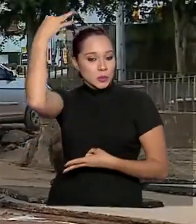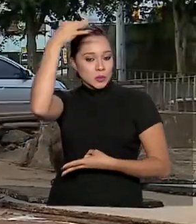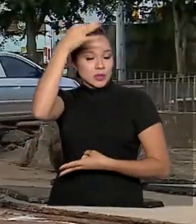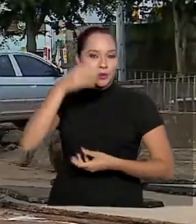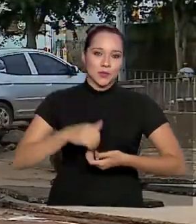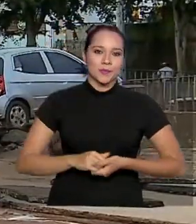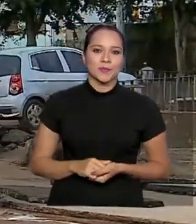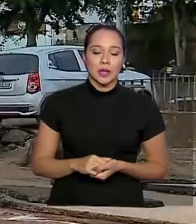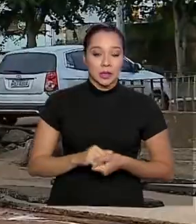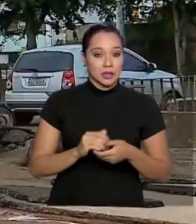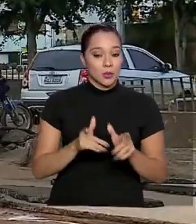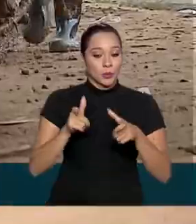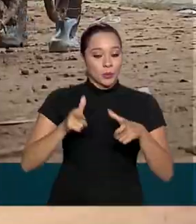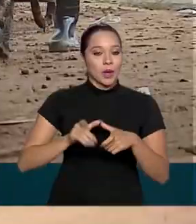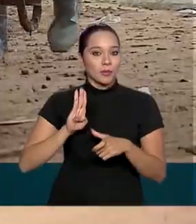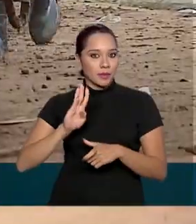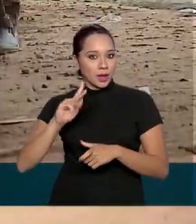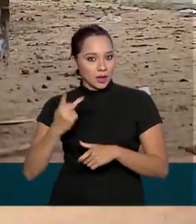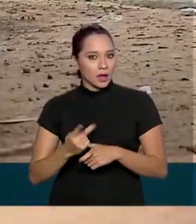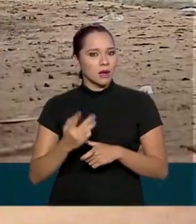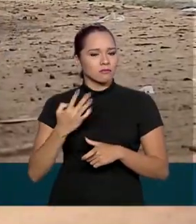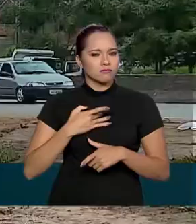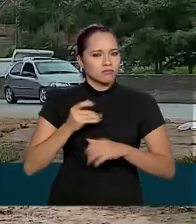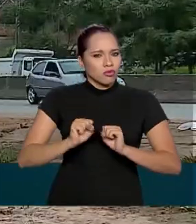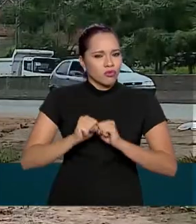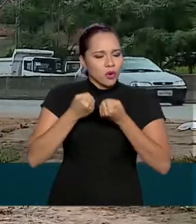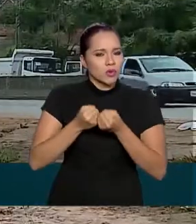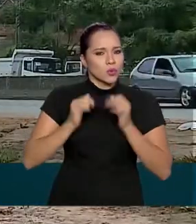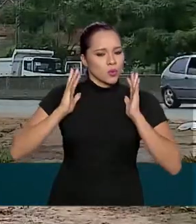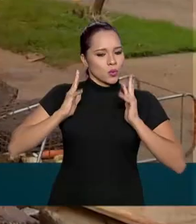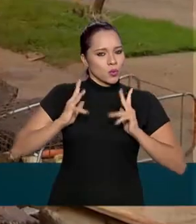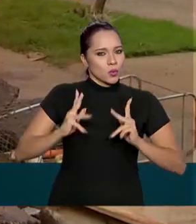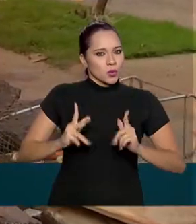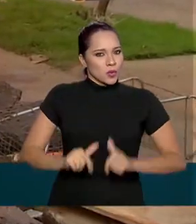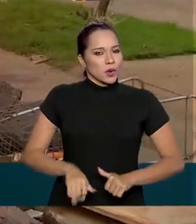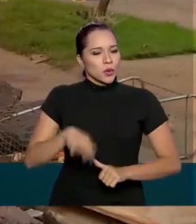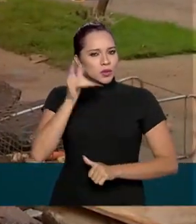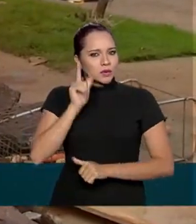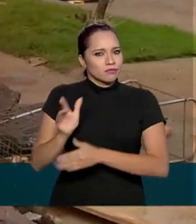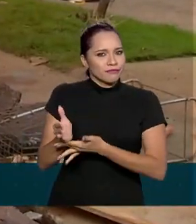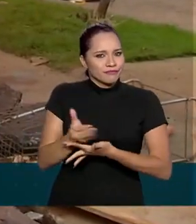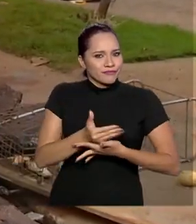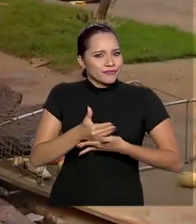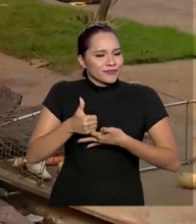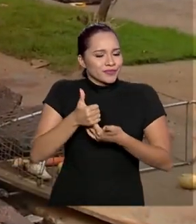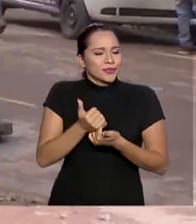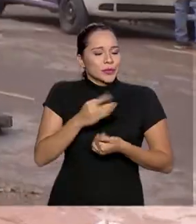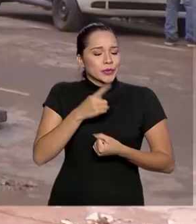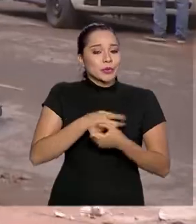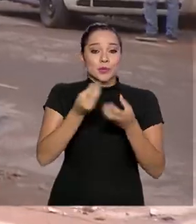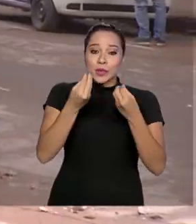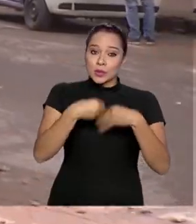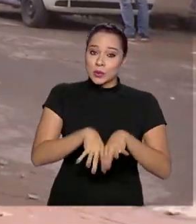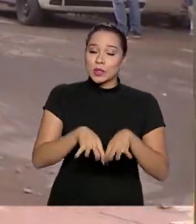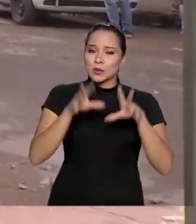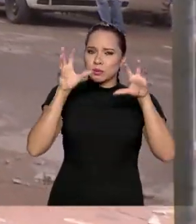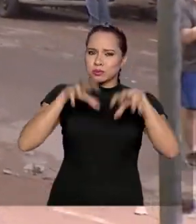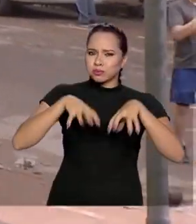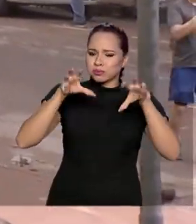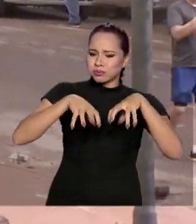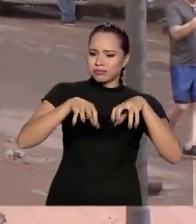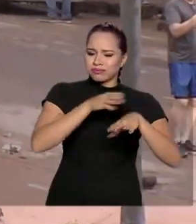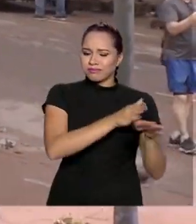Em Belo Horizonte, o dia foi dedicado à limpeza e recuperação dos estragos causados pelos temporais dos últimos dias.